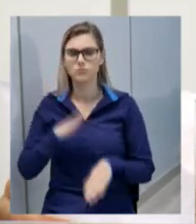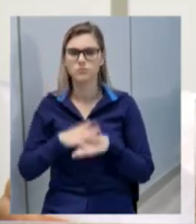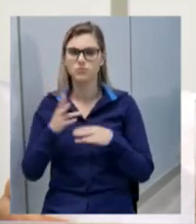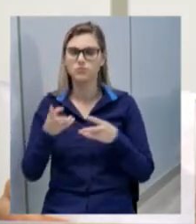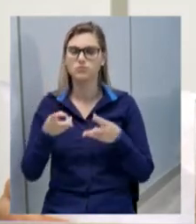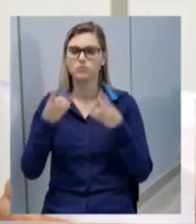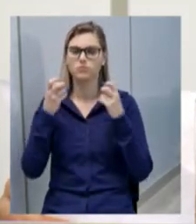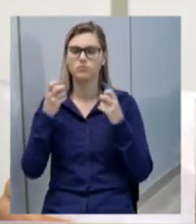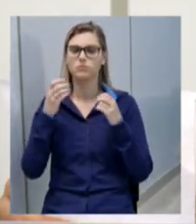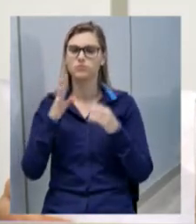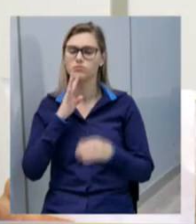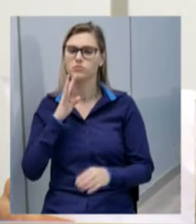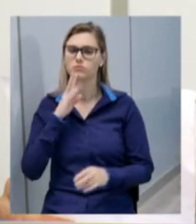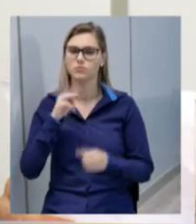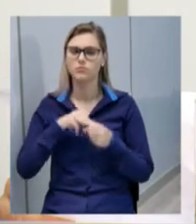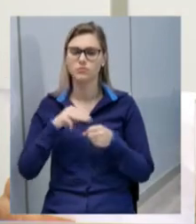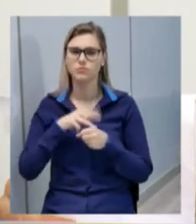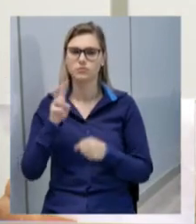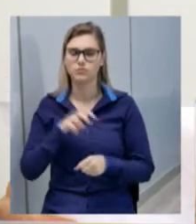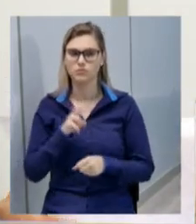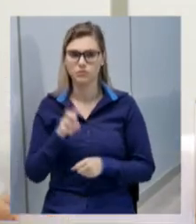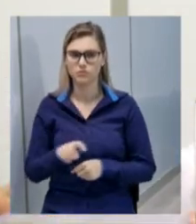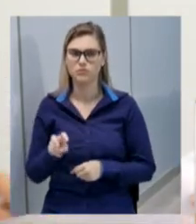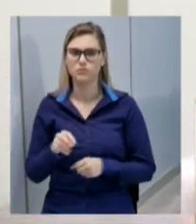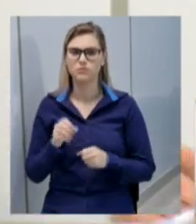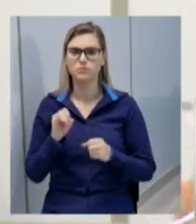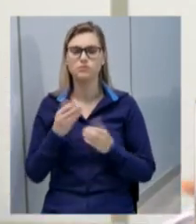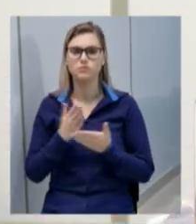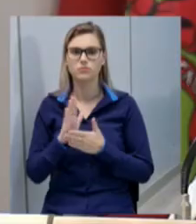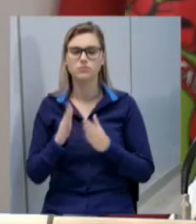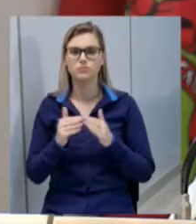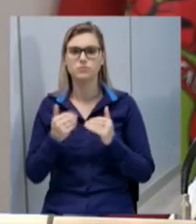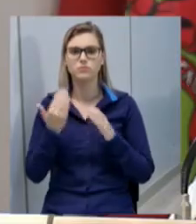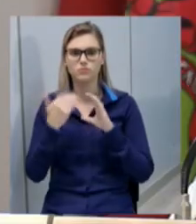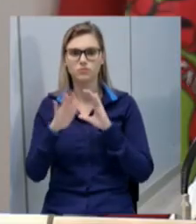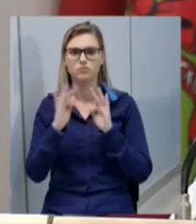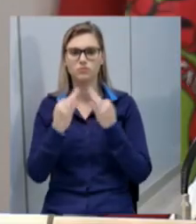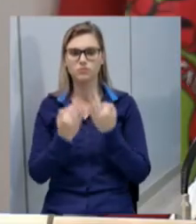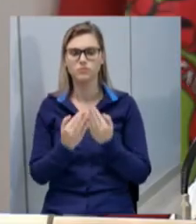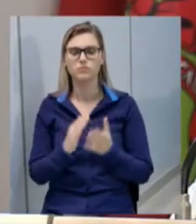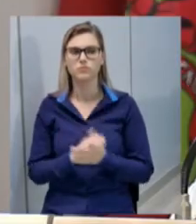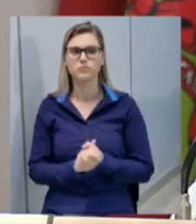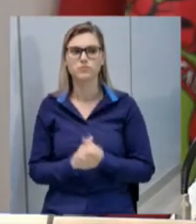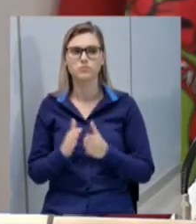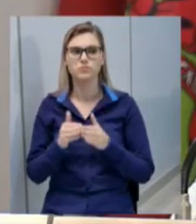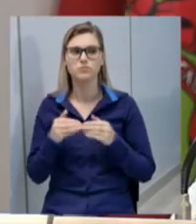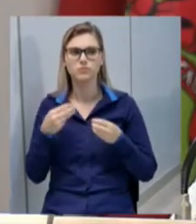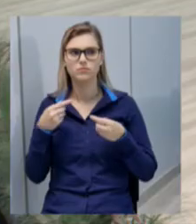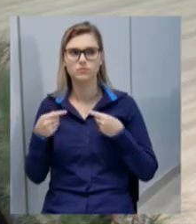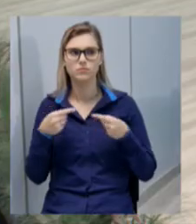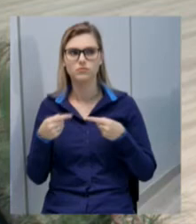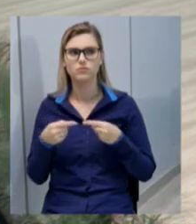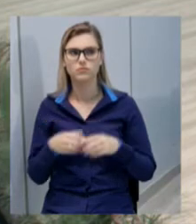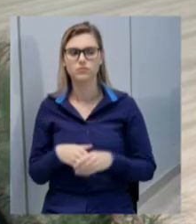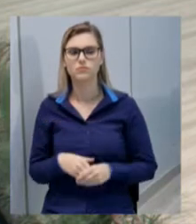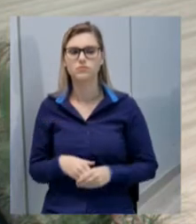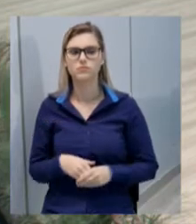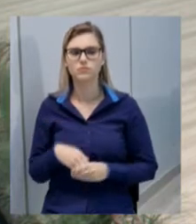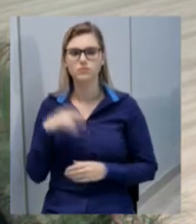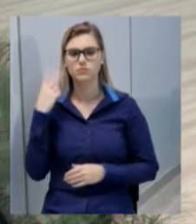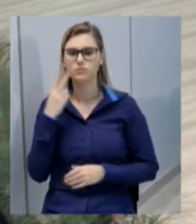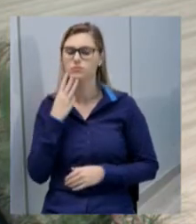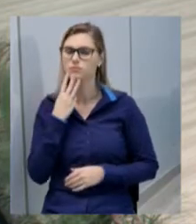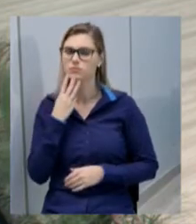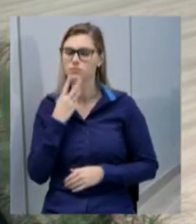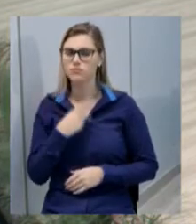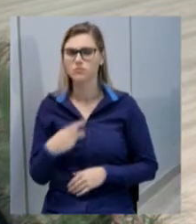município se aprovada por exemplo moção será encaminhada à família moção está em discussão vereador Wilson senhor presidente senhores